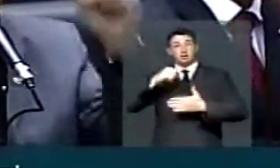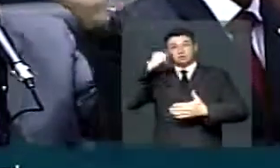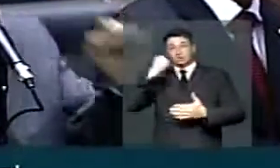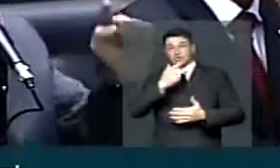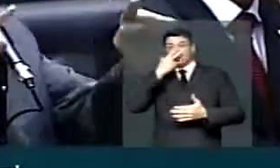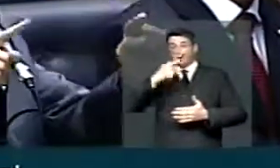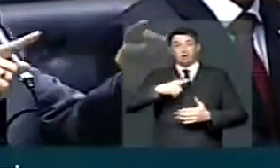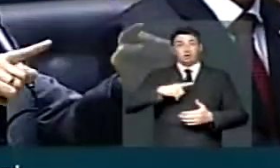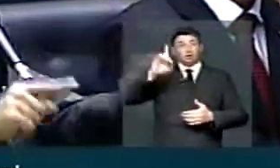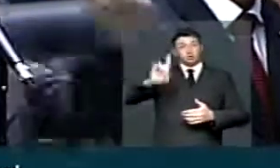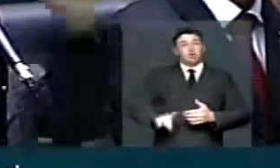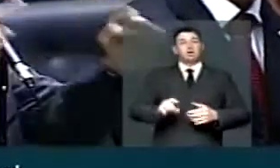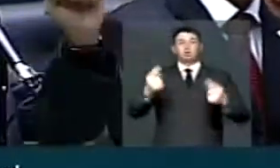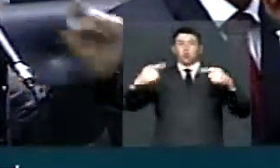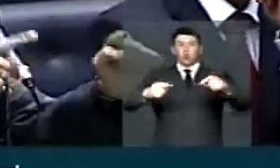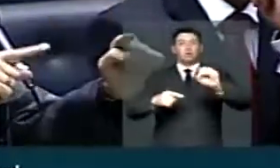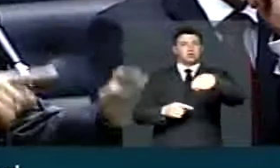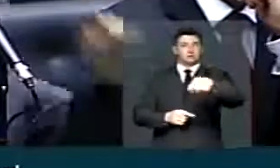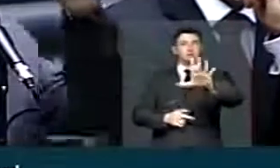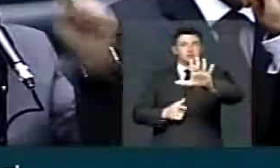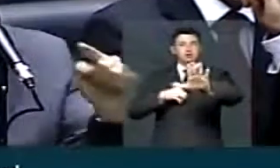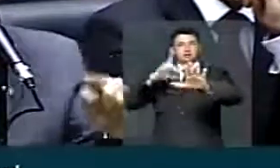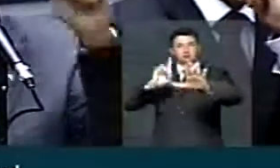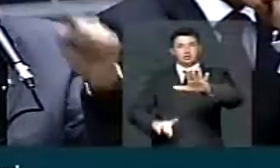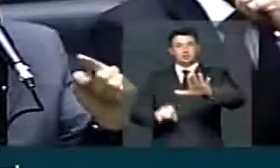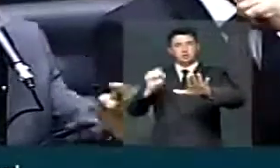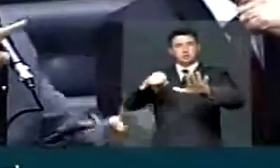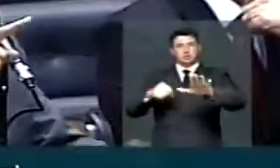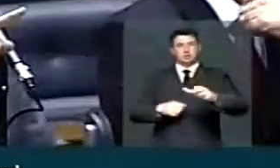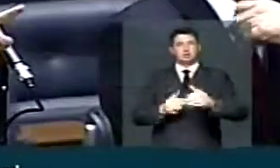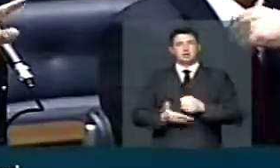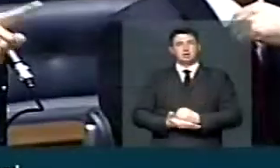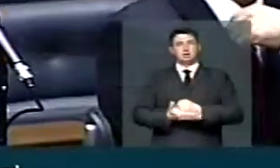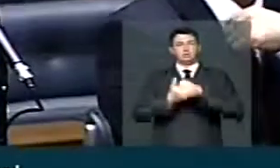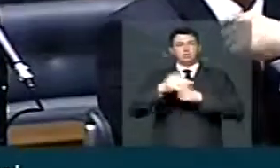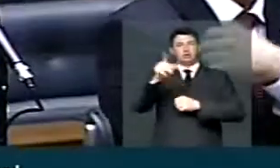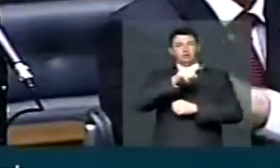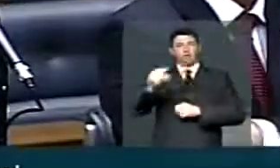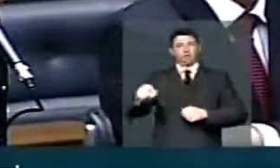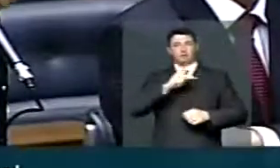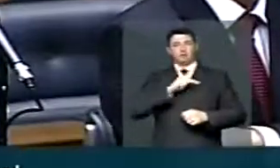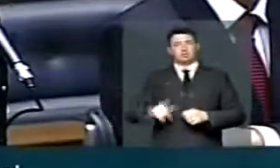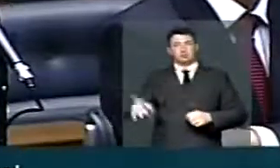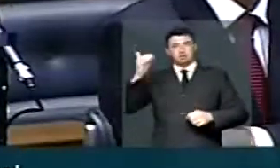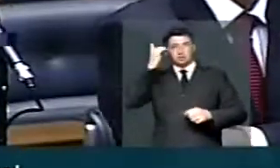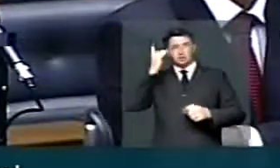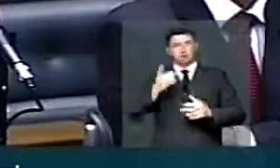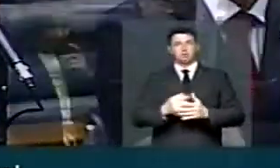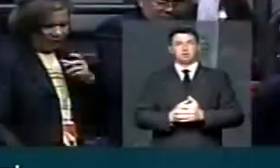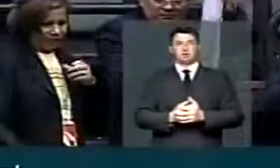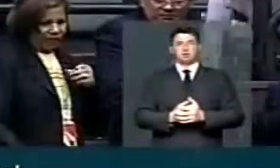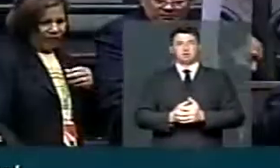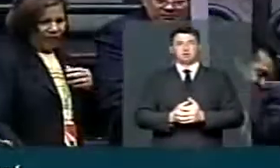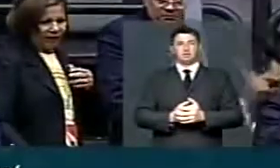direito de ser contra, têm o direito de apoiar o veto da presidenta Dilma.